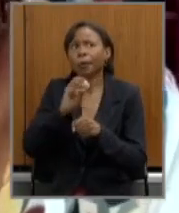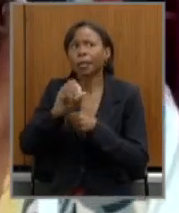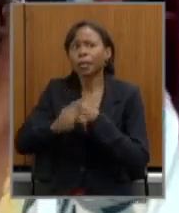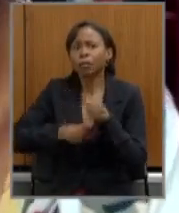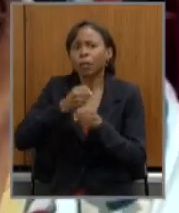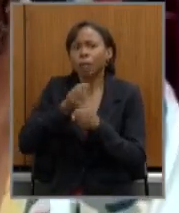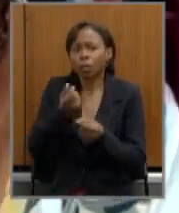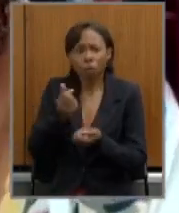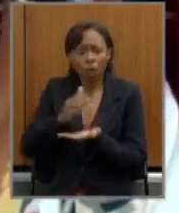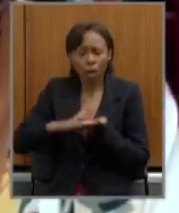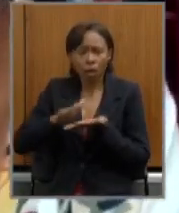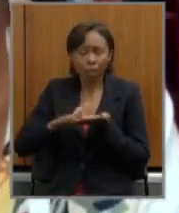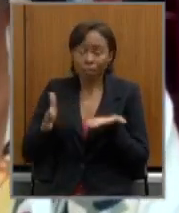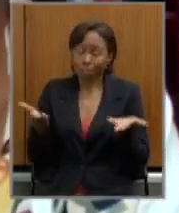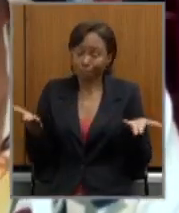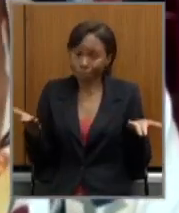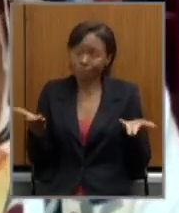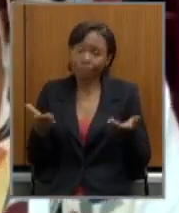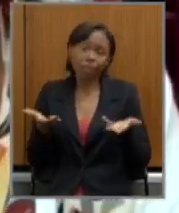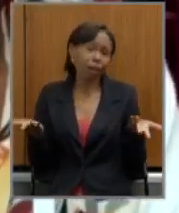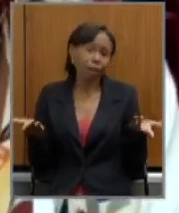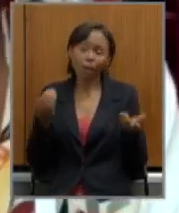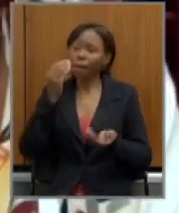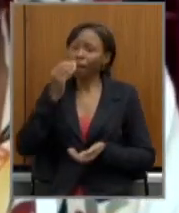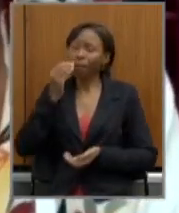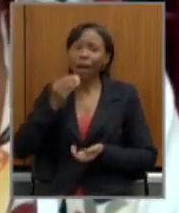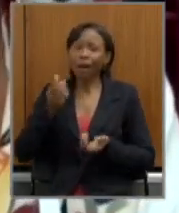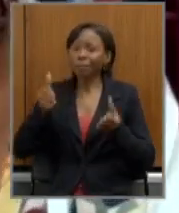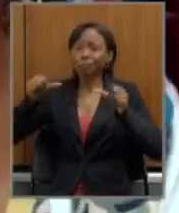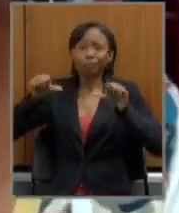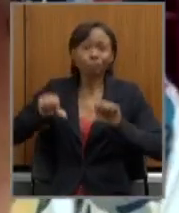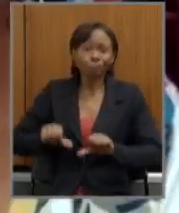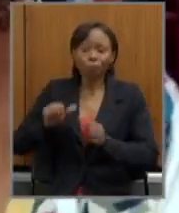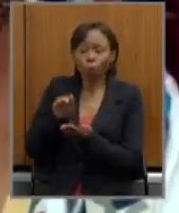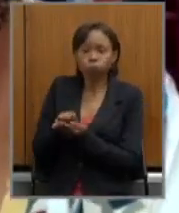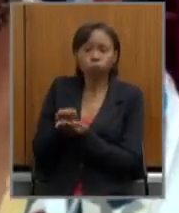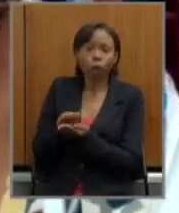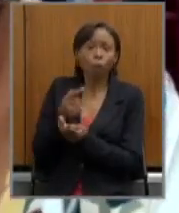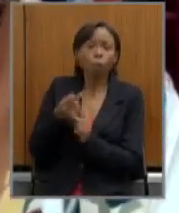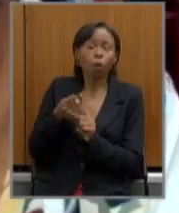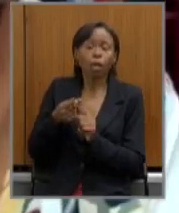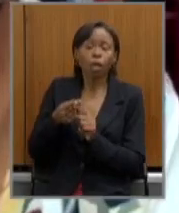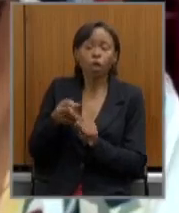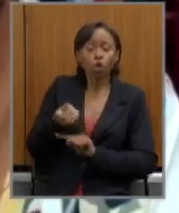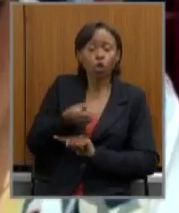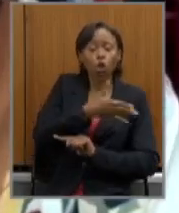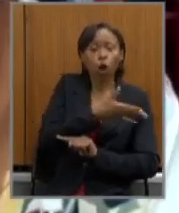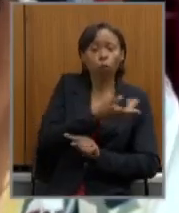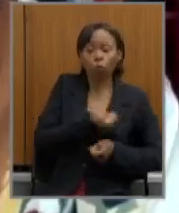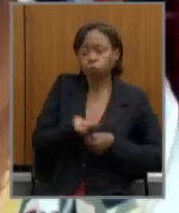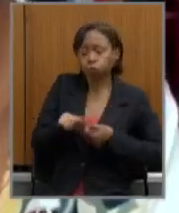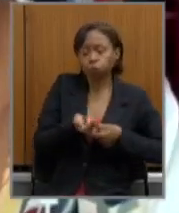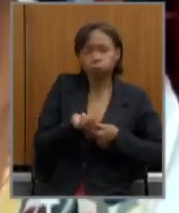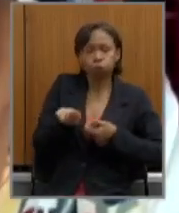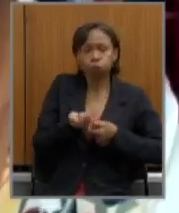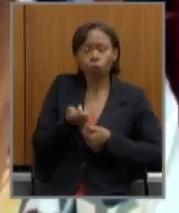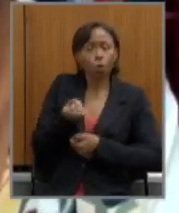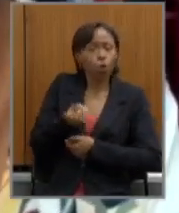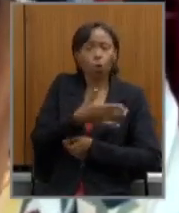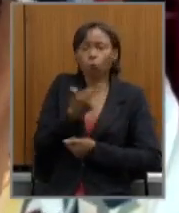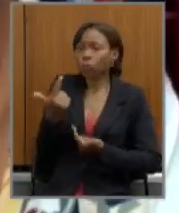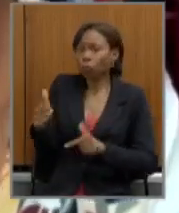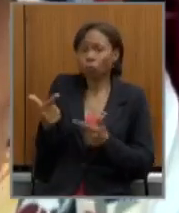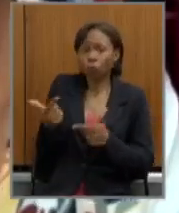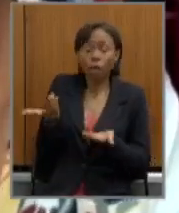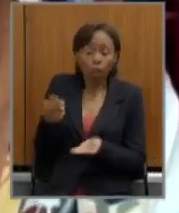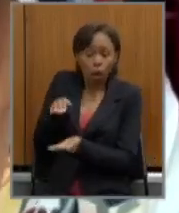muito o fundo financeiro e obviamente como não entra novas contribuições do fundo financeiro o fundo financeiro